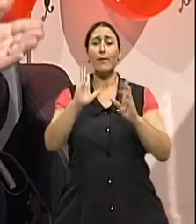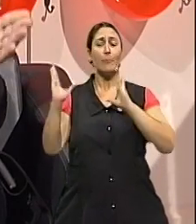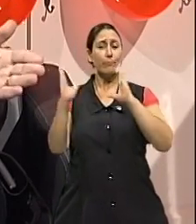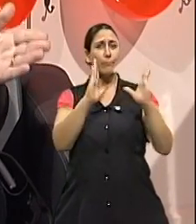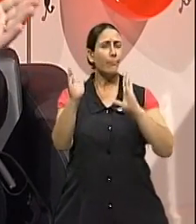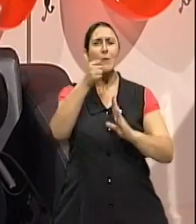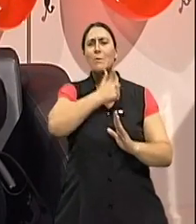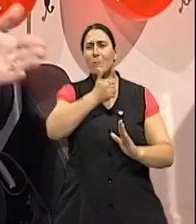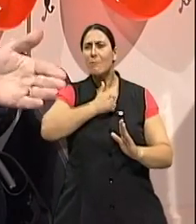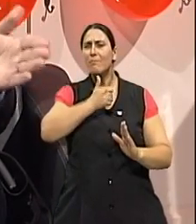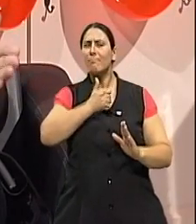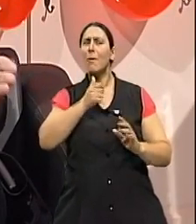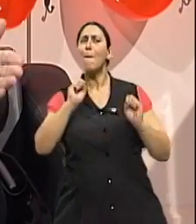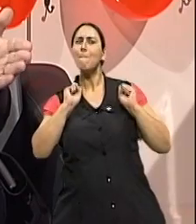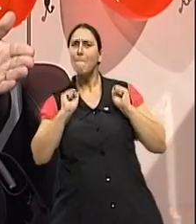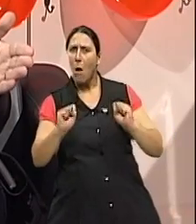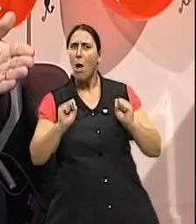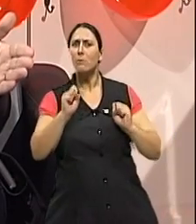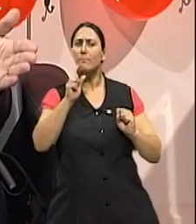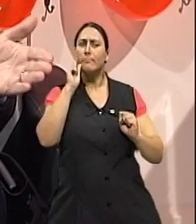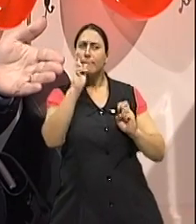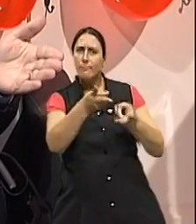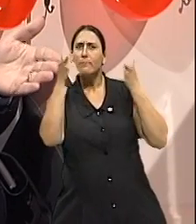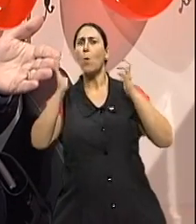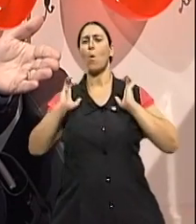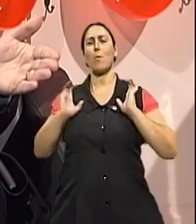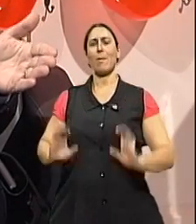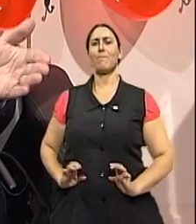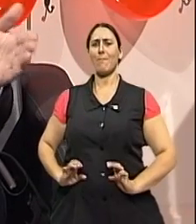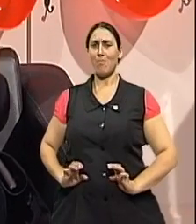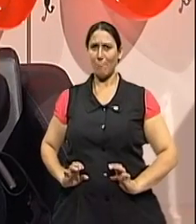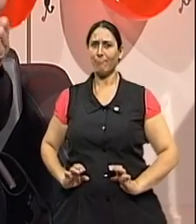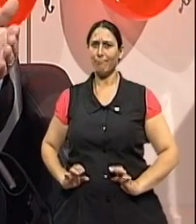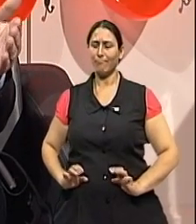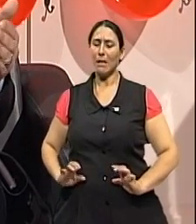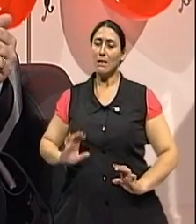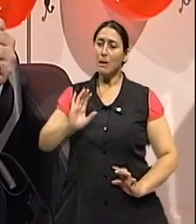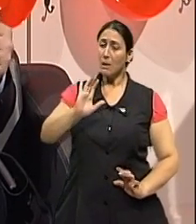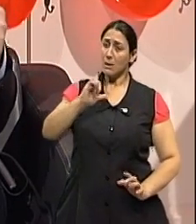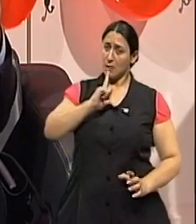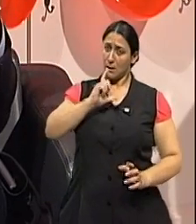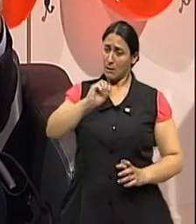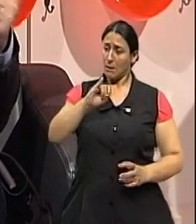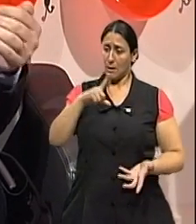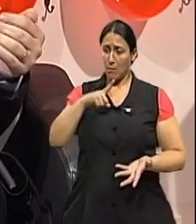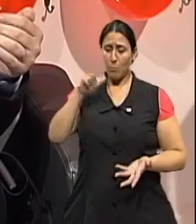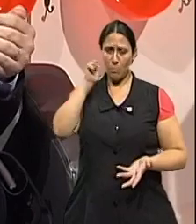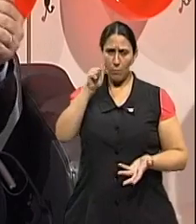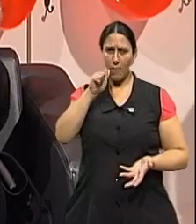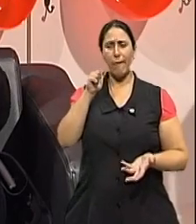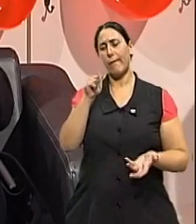ou em períodos que a gente sabe que pode ter uma descompensação. Então, mulheres, por exemplo, que tiveram um